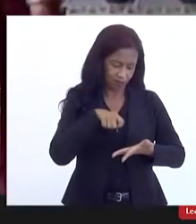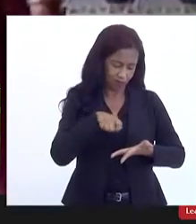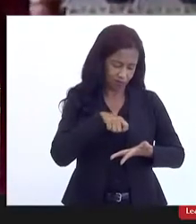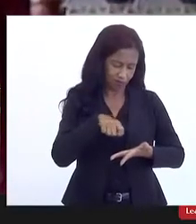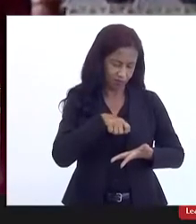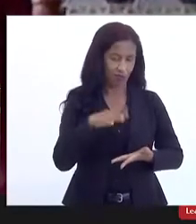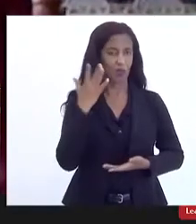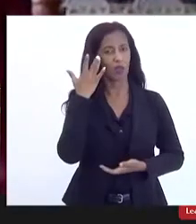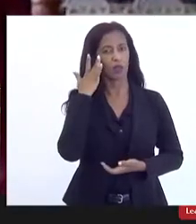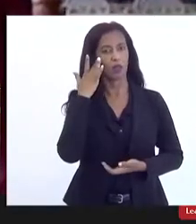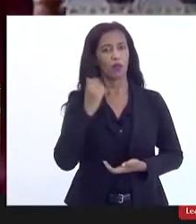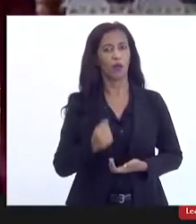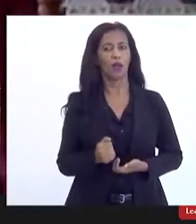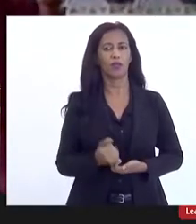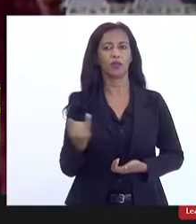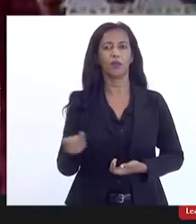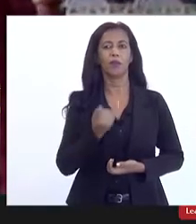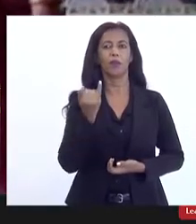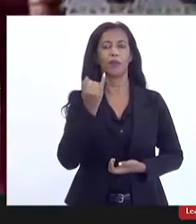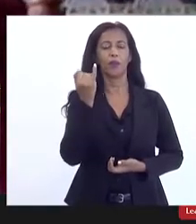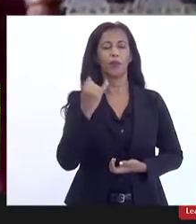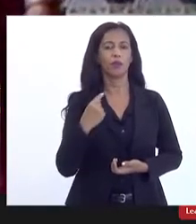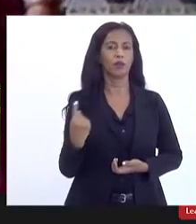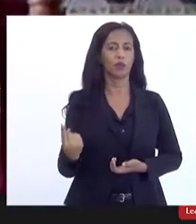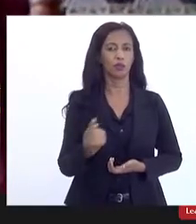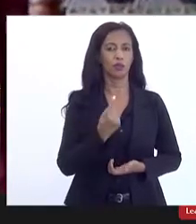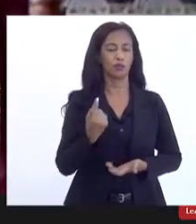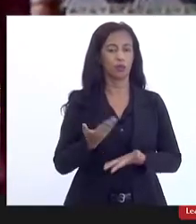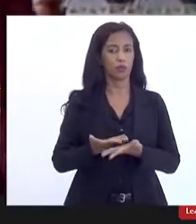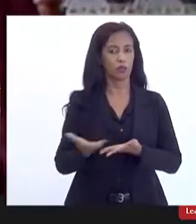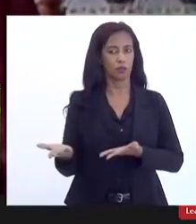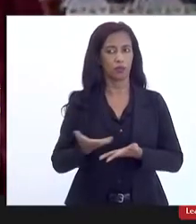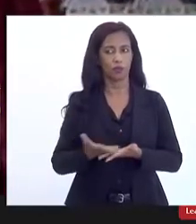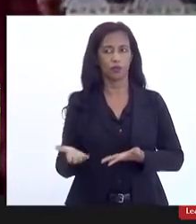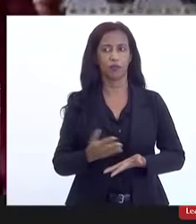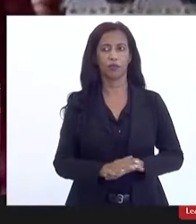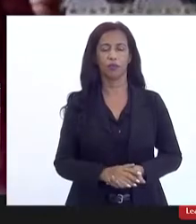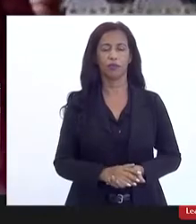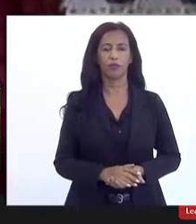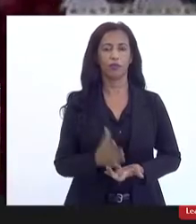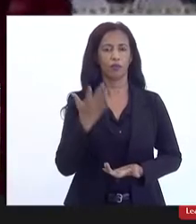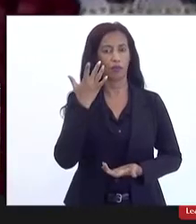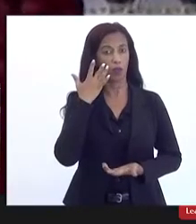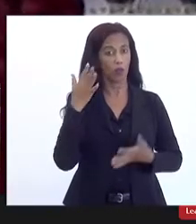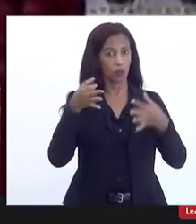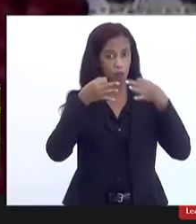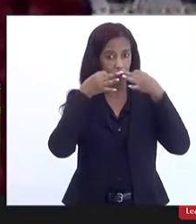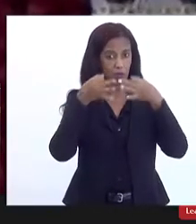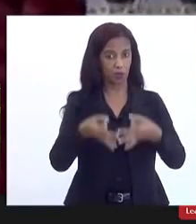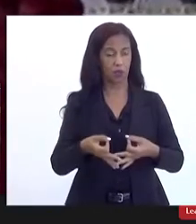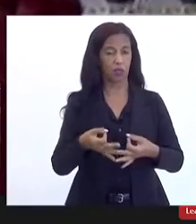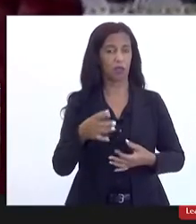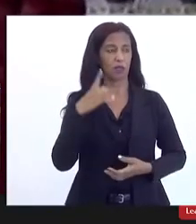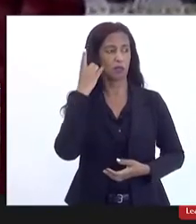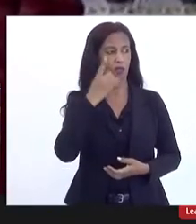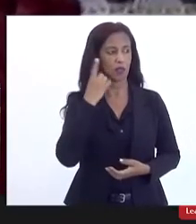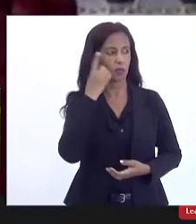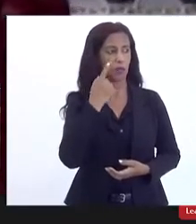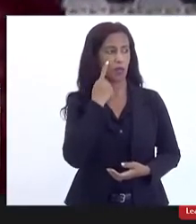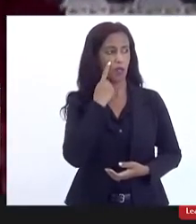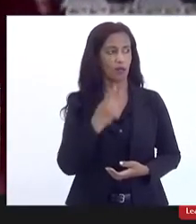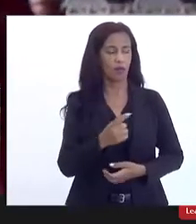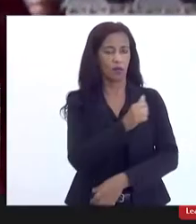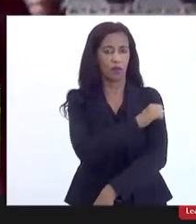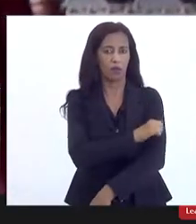eu acho que são elementos importantes para o nosso encaminhamento acho que para chamando a atenção aqui das deputadas eu vi que a